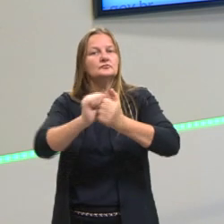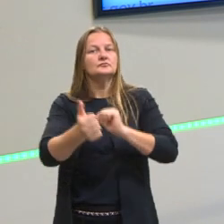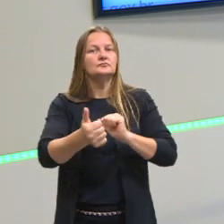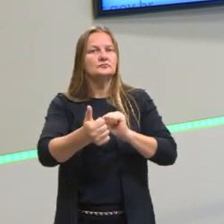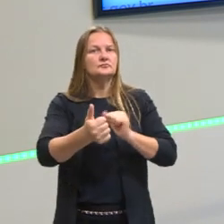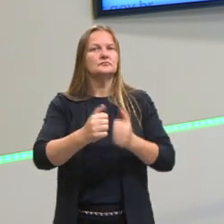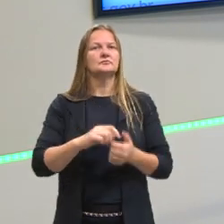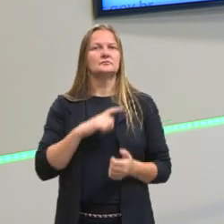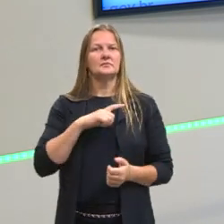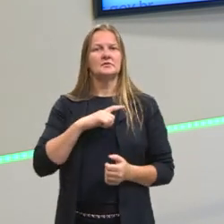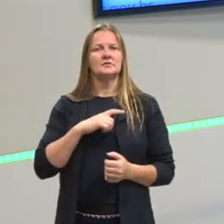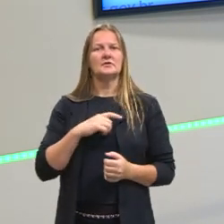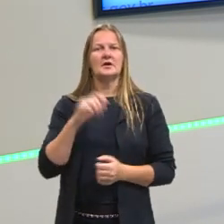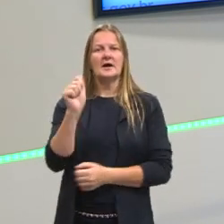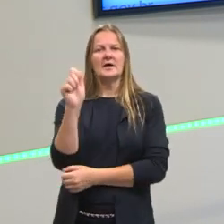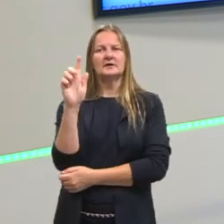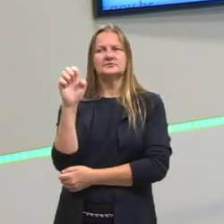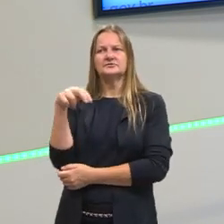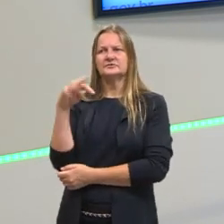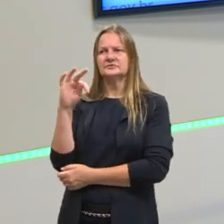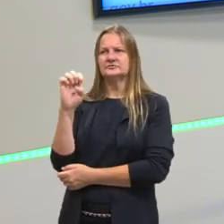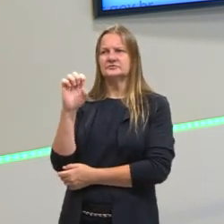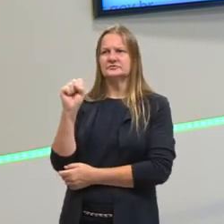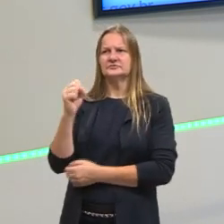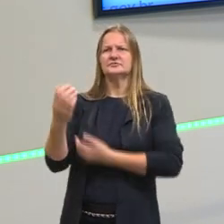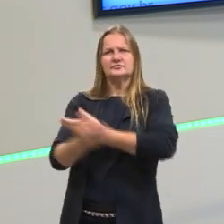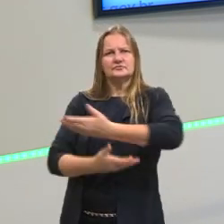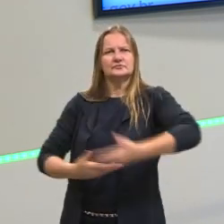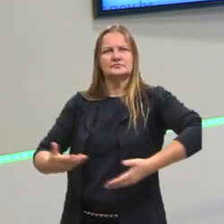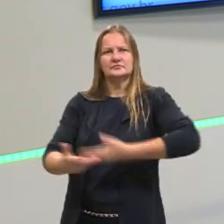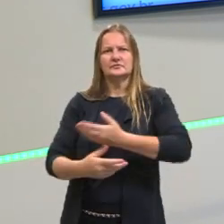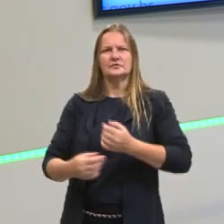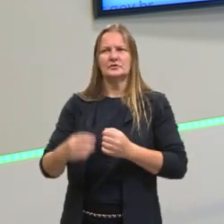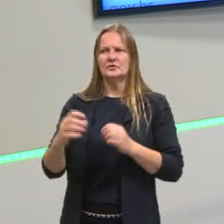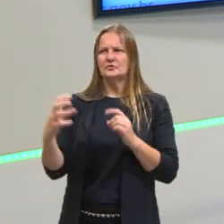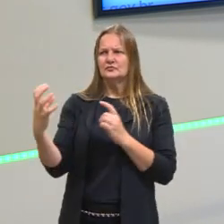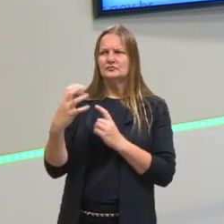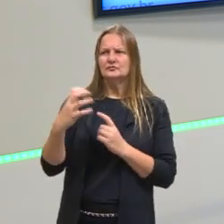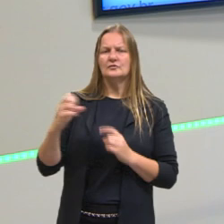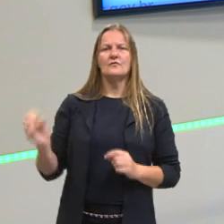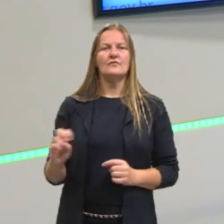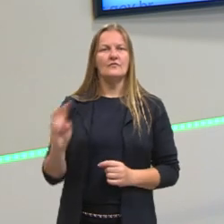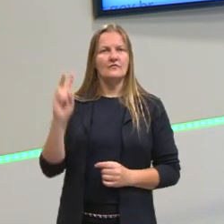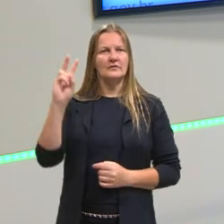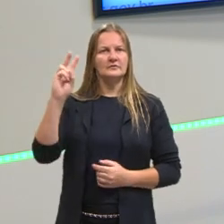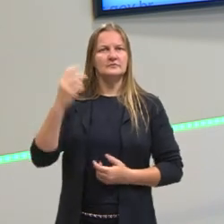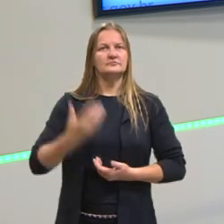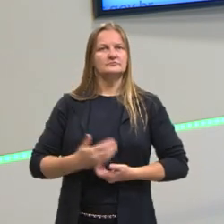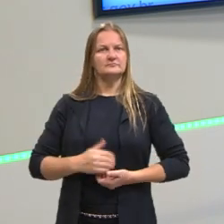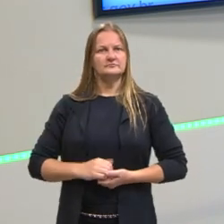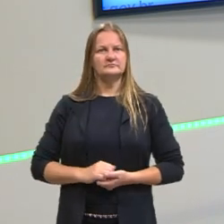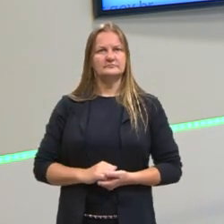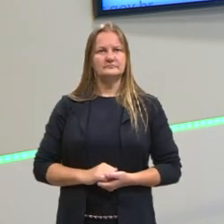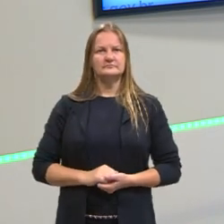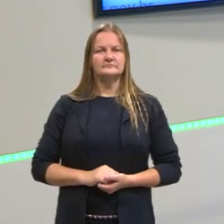enfim, são os agentes de socialização que nos transmitem valores. Certo?